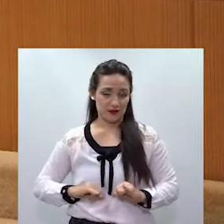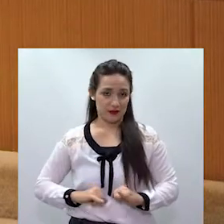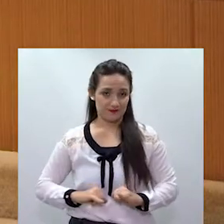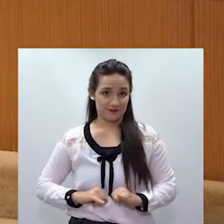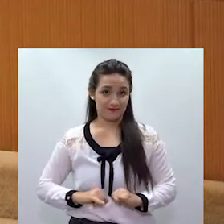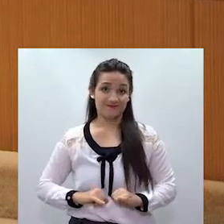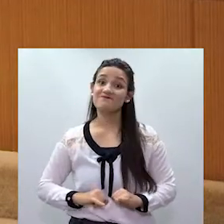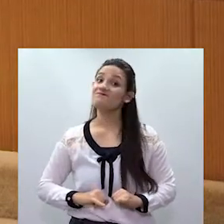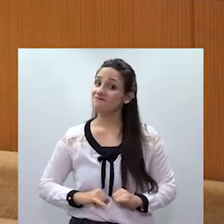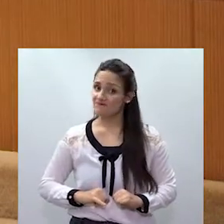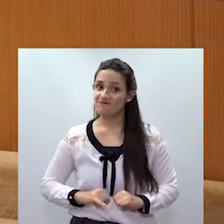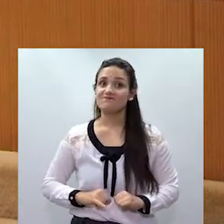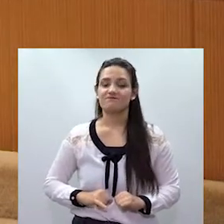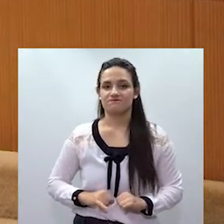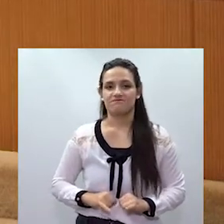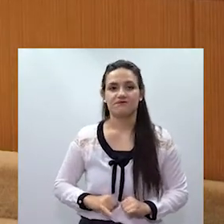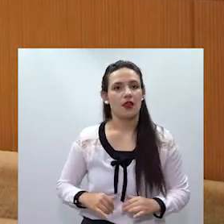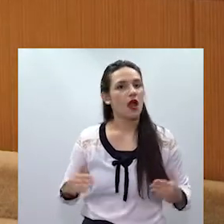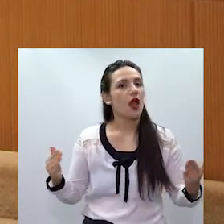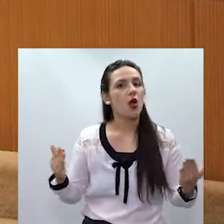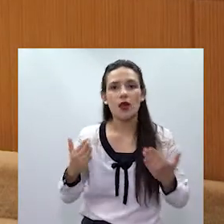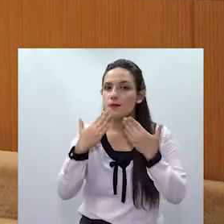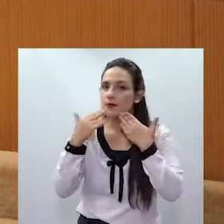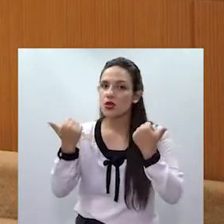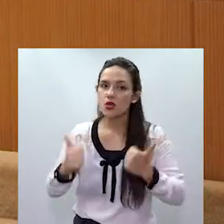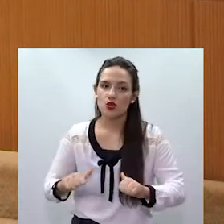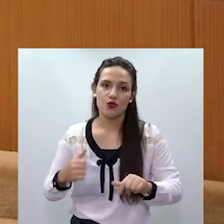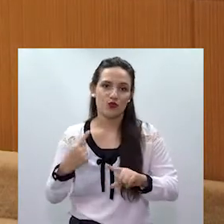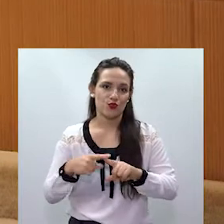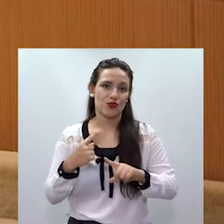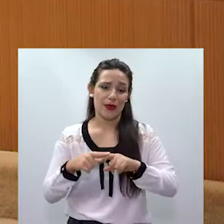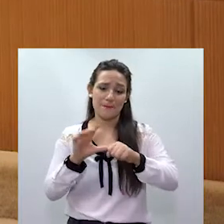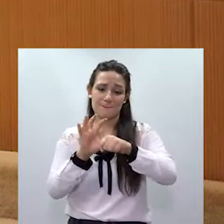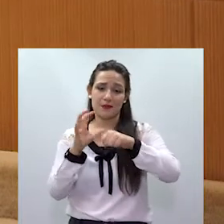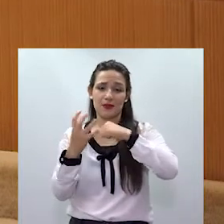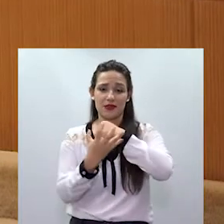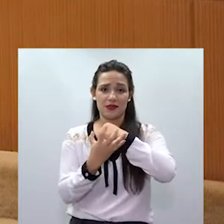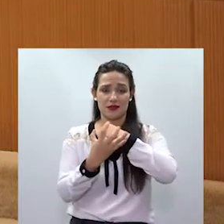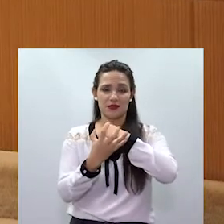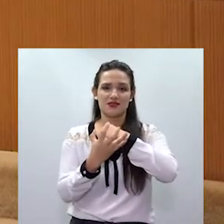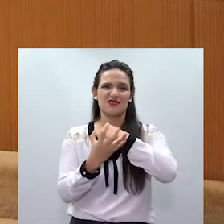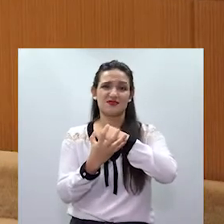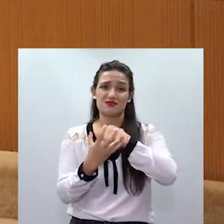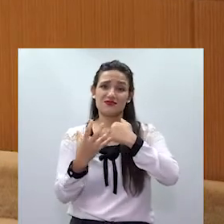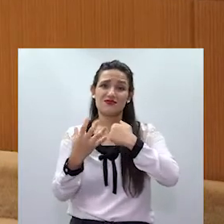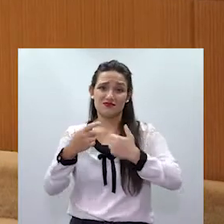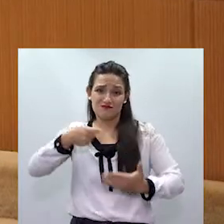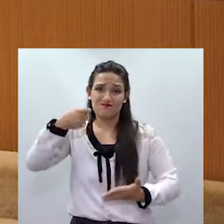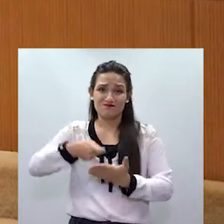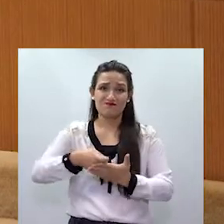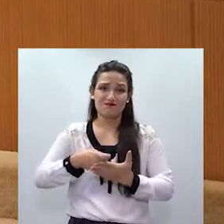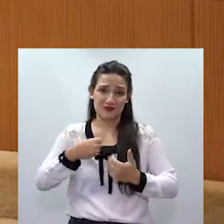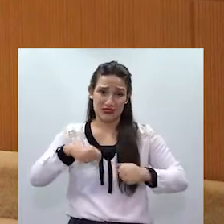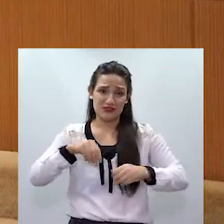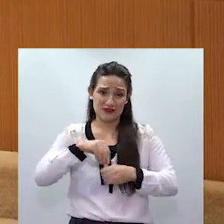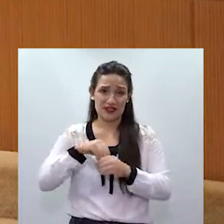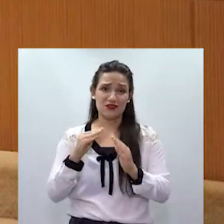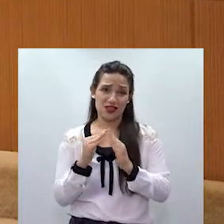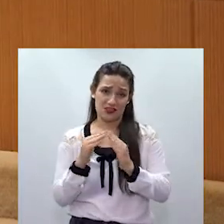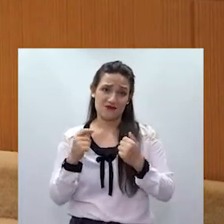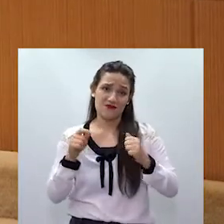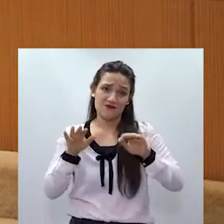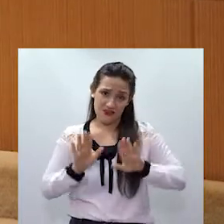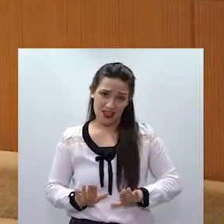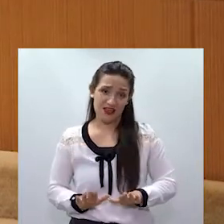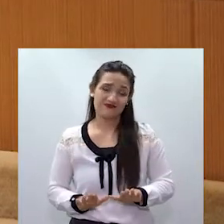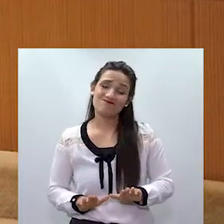e que foi agravado com a necessidade de isolamento imposta pela pandemia do novo coronavírus. Em 2020,